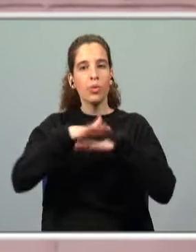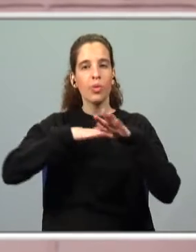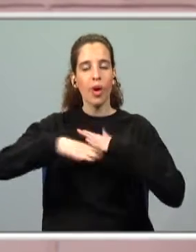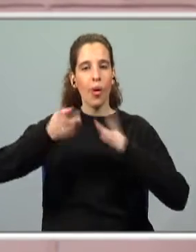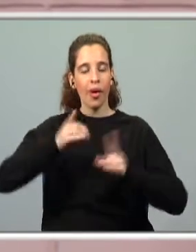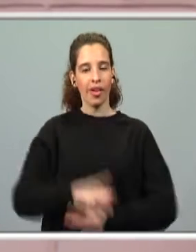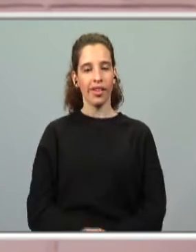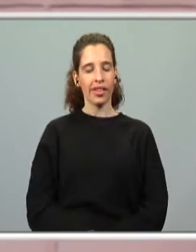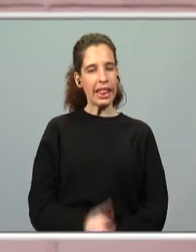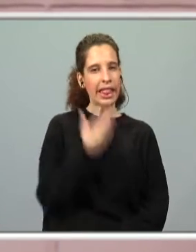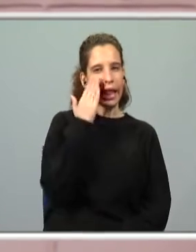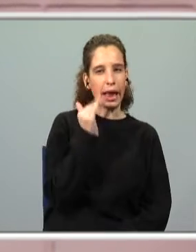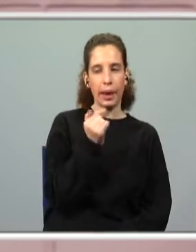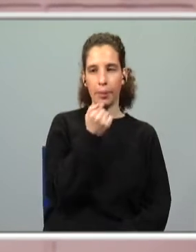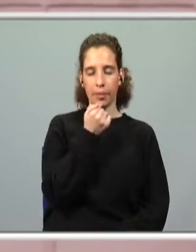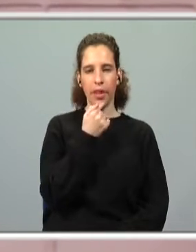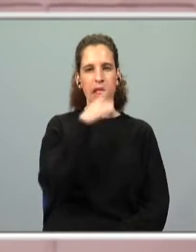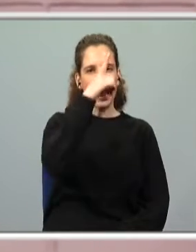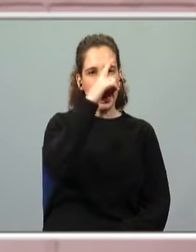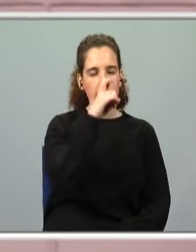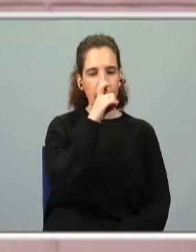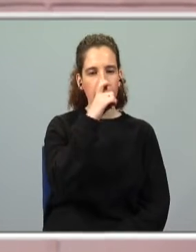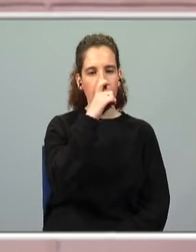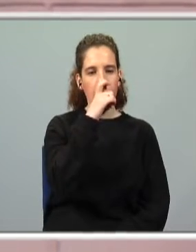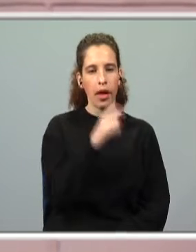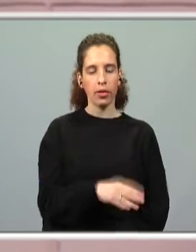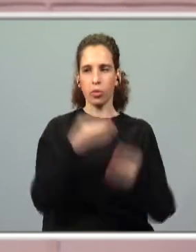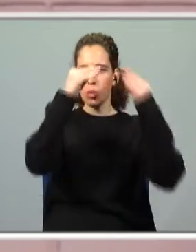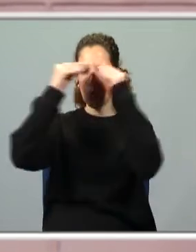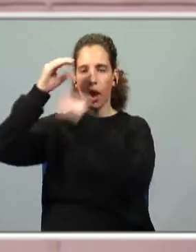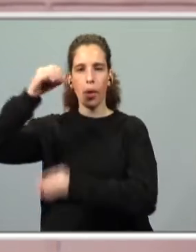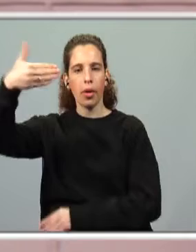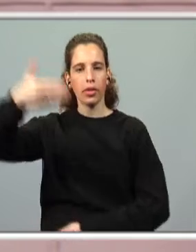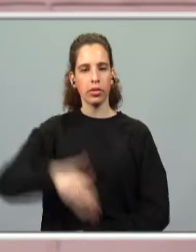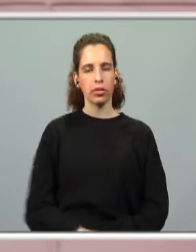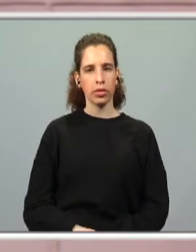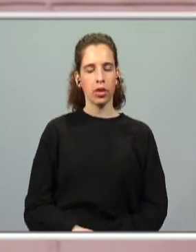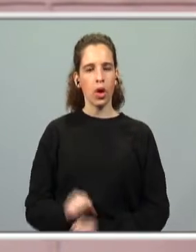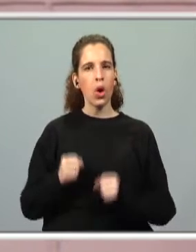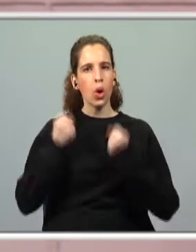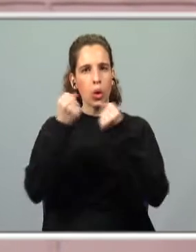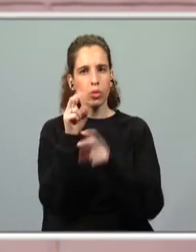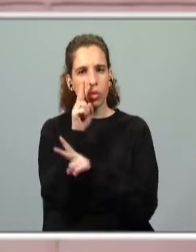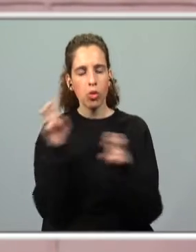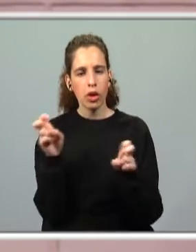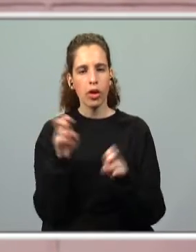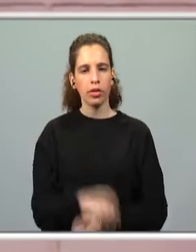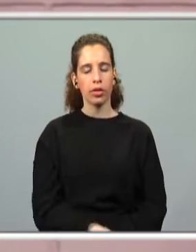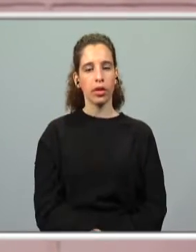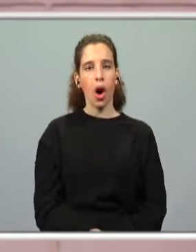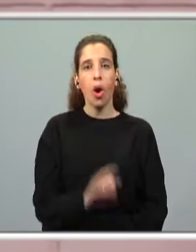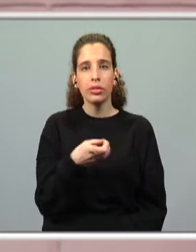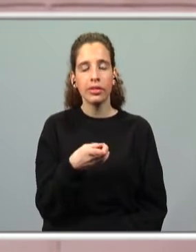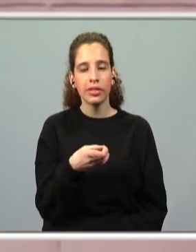fazer? Vamos aqui tentar perceber. Recordam-se? Personagens principais. Conseguimos aqui a encontrá-las. Eram